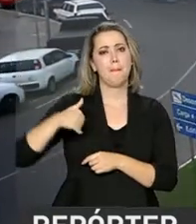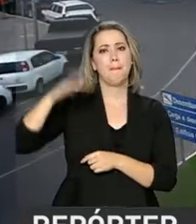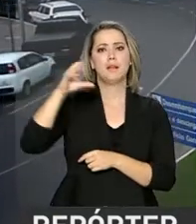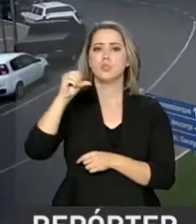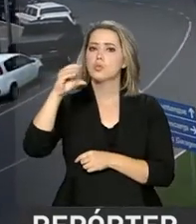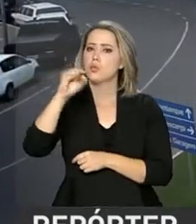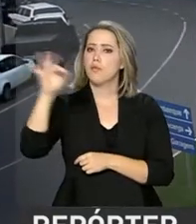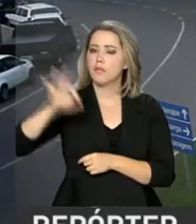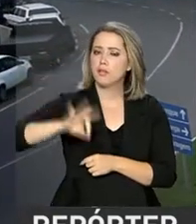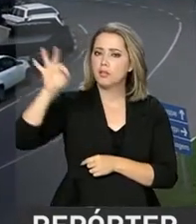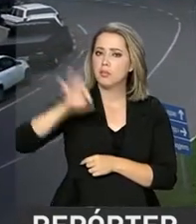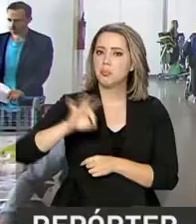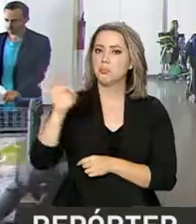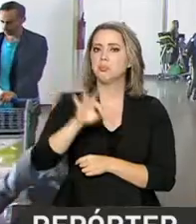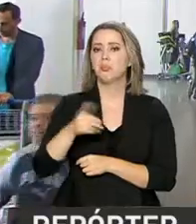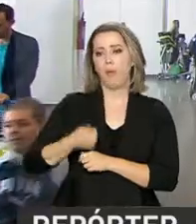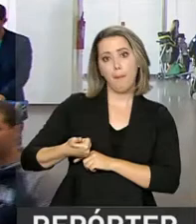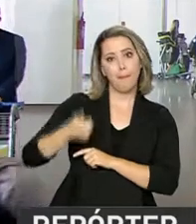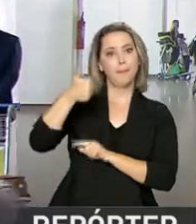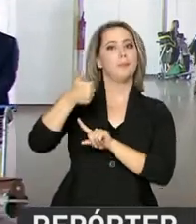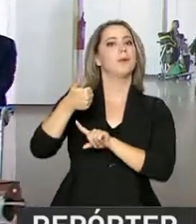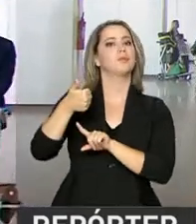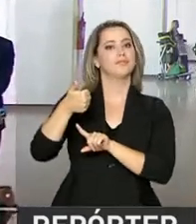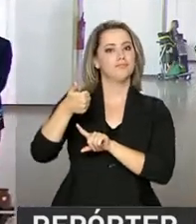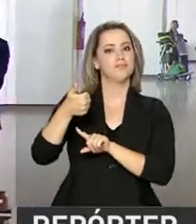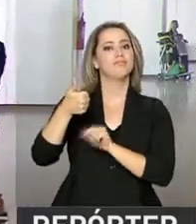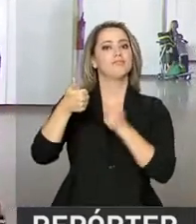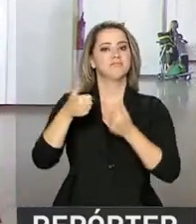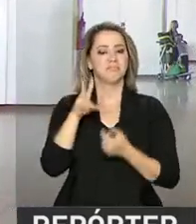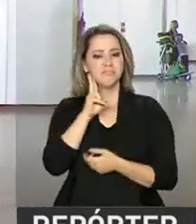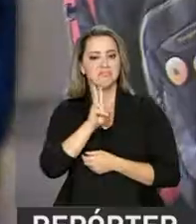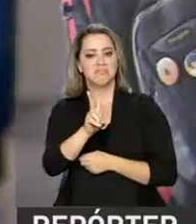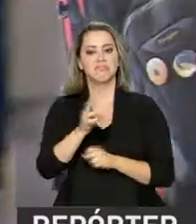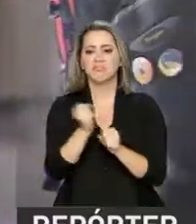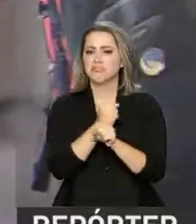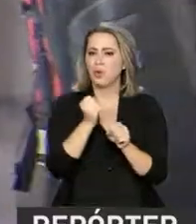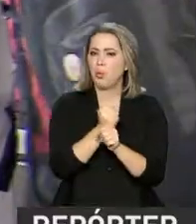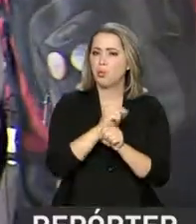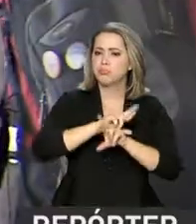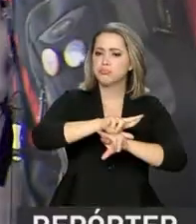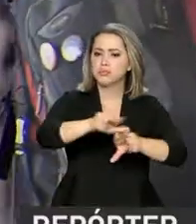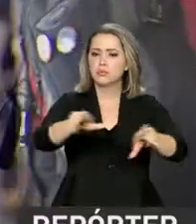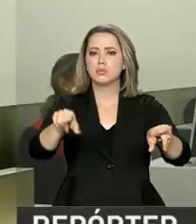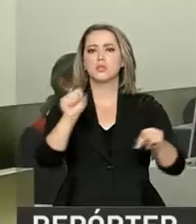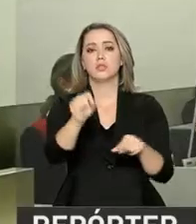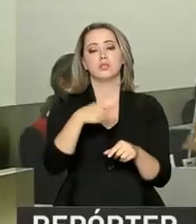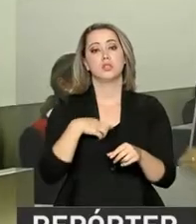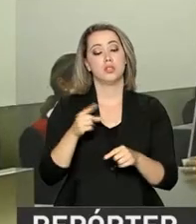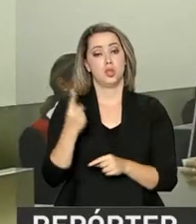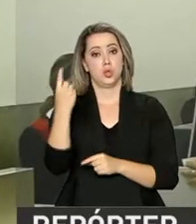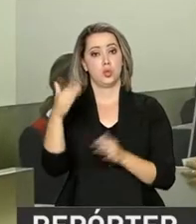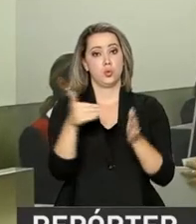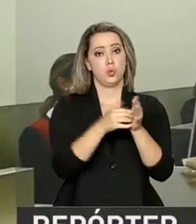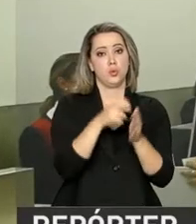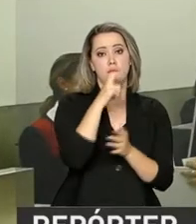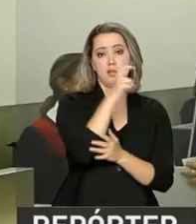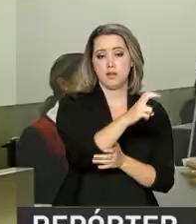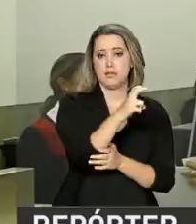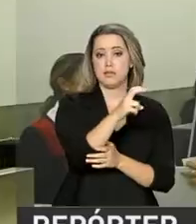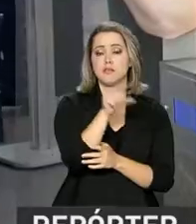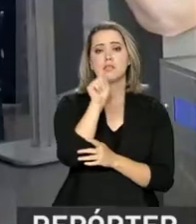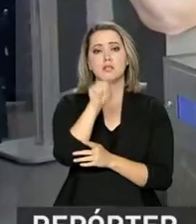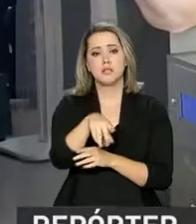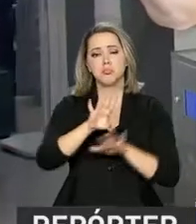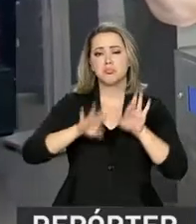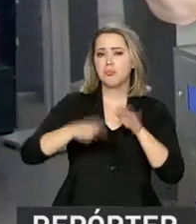fizeram avaliações positivas sobre a infraestrutura do setor aéreo. Em uma escala de 1 a 5, a